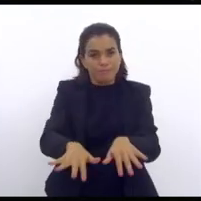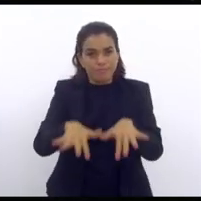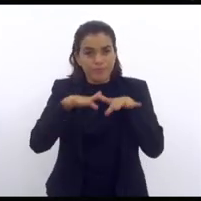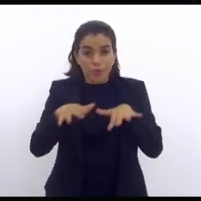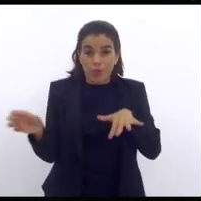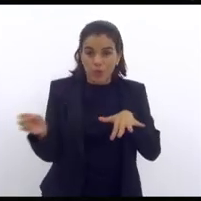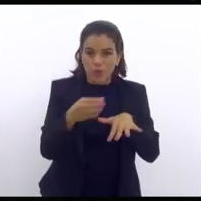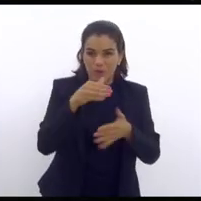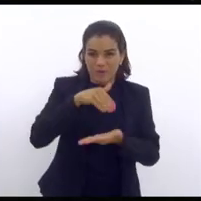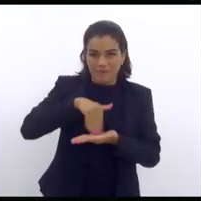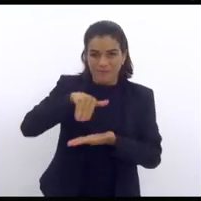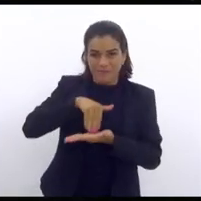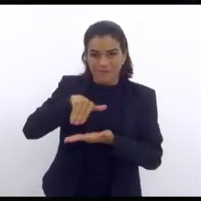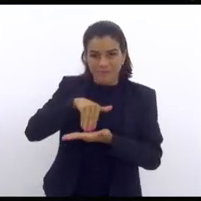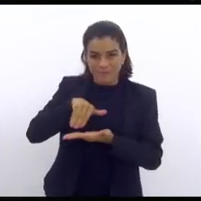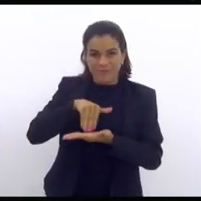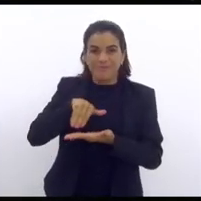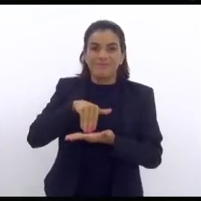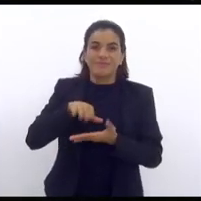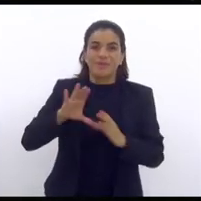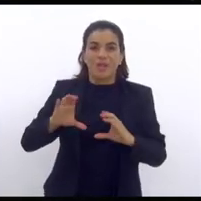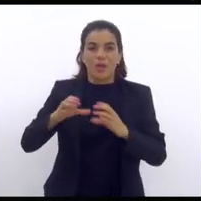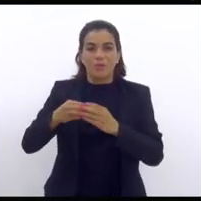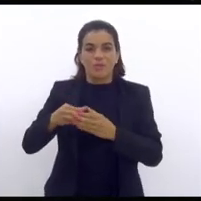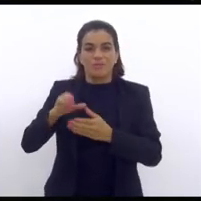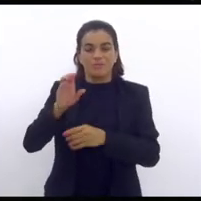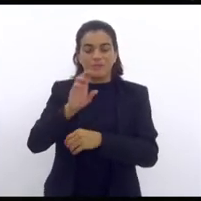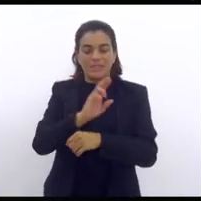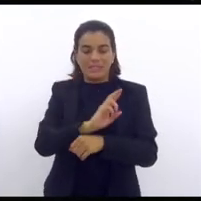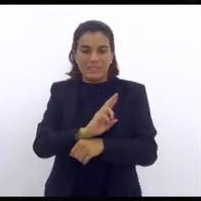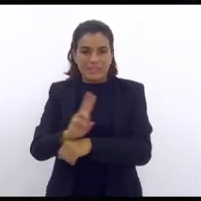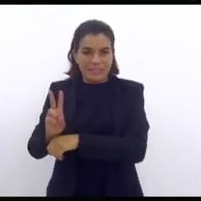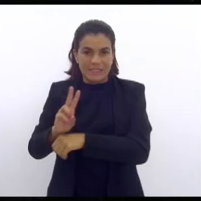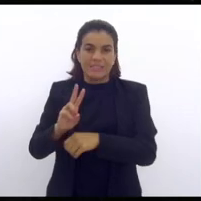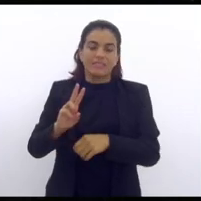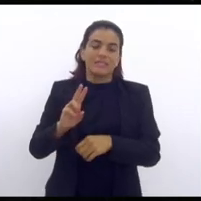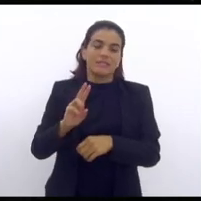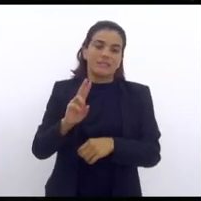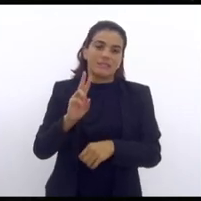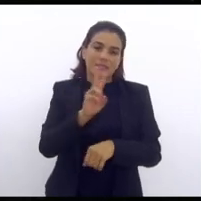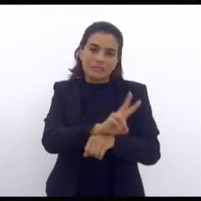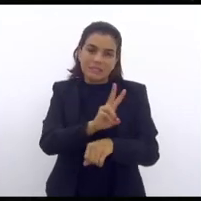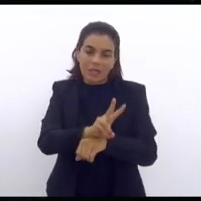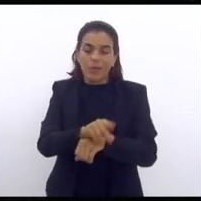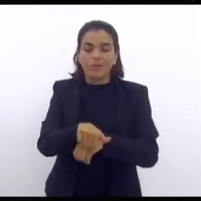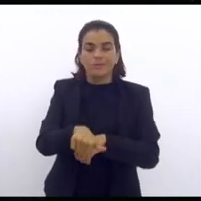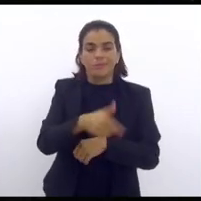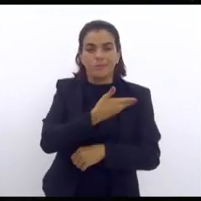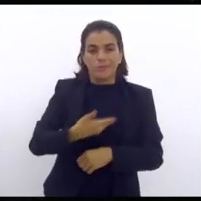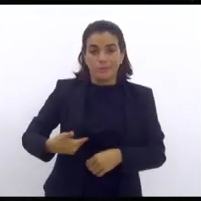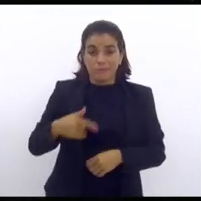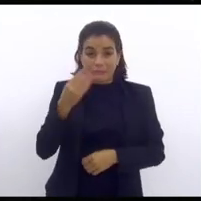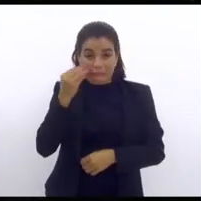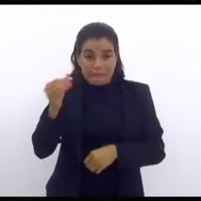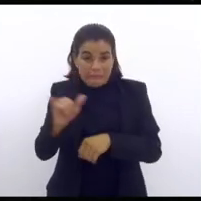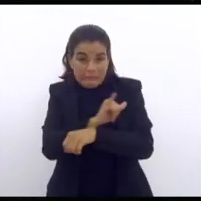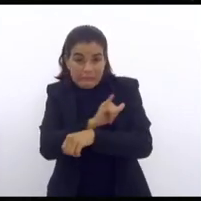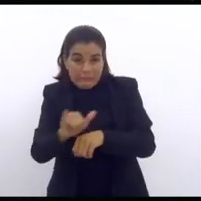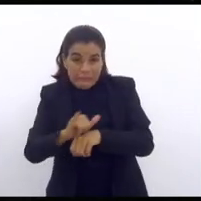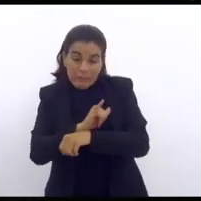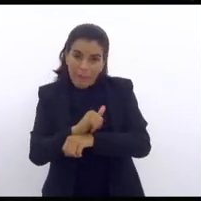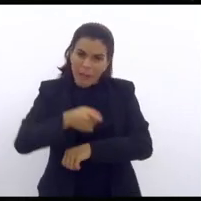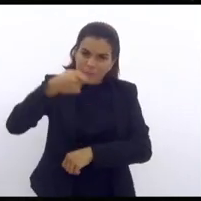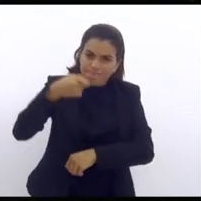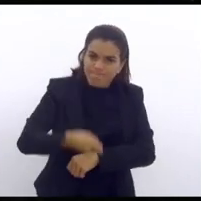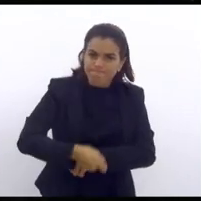secretário da Comissão de Segurança Pública, tudo para tentar ver o que podemos fazer para enrijecer